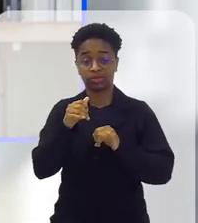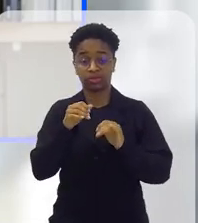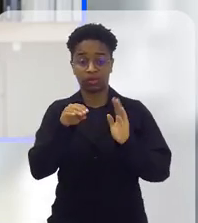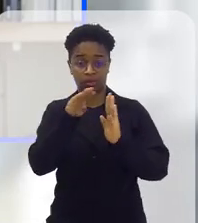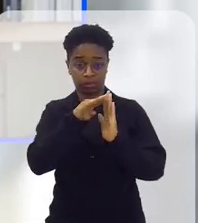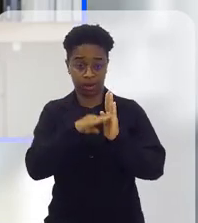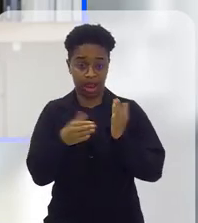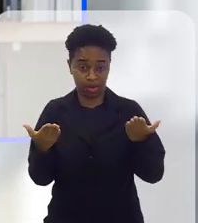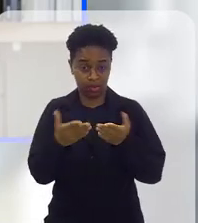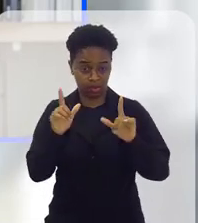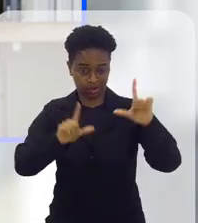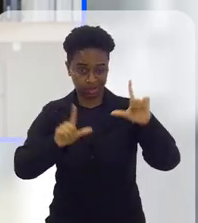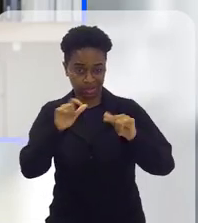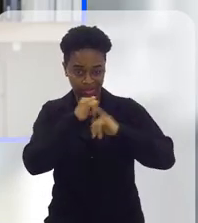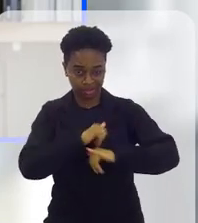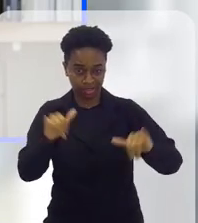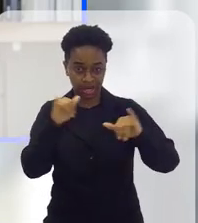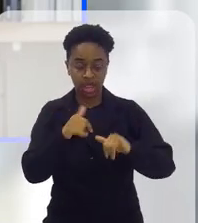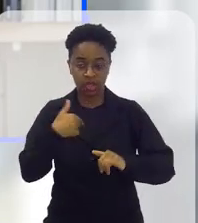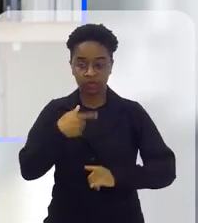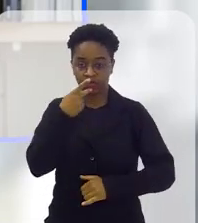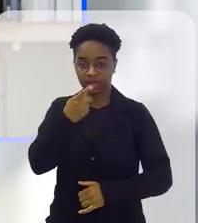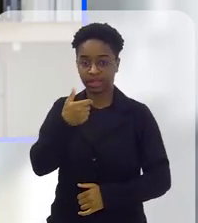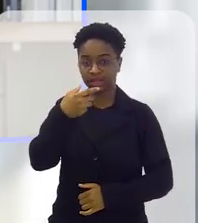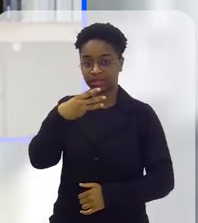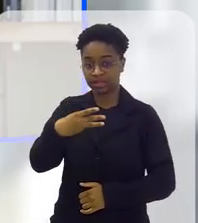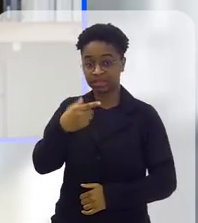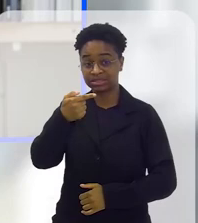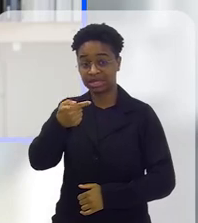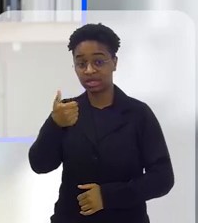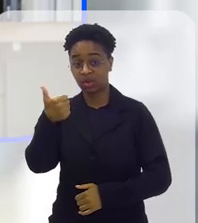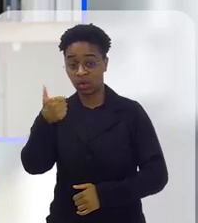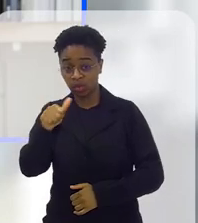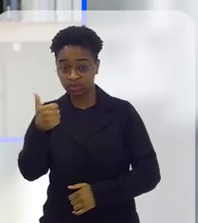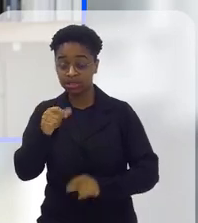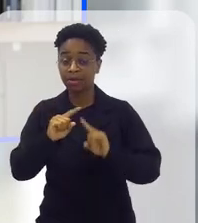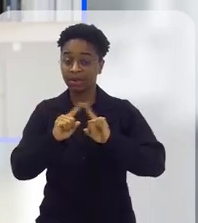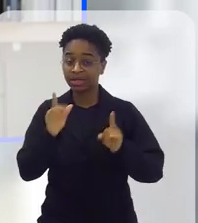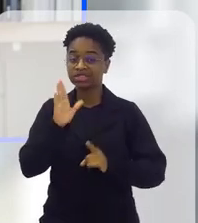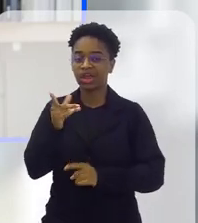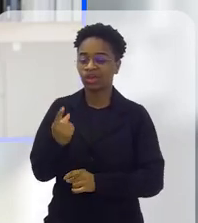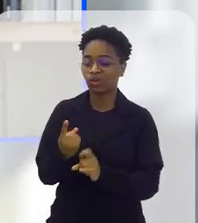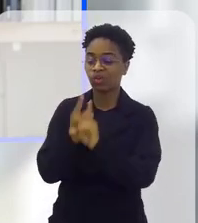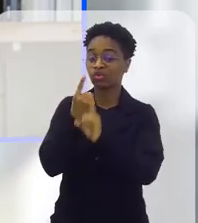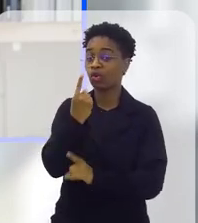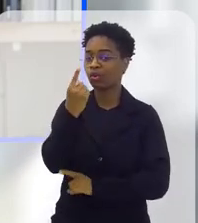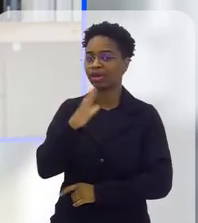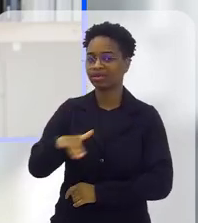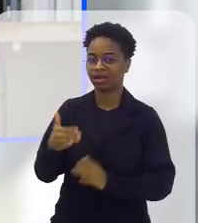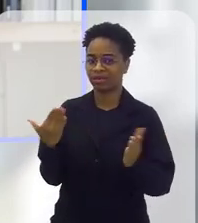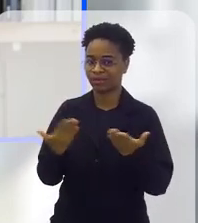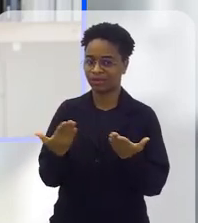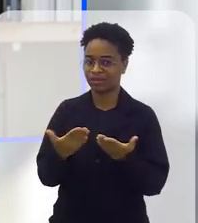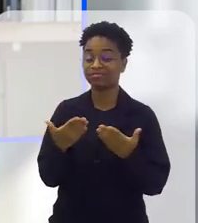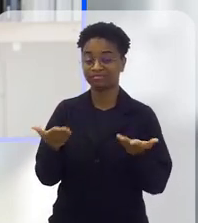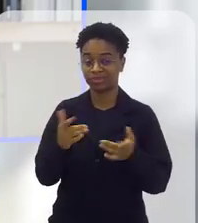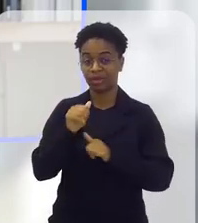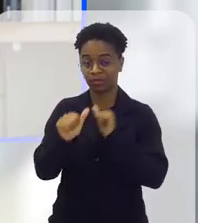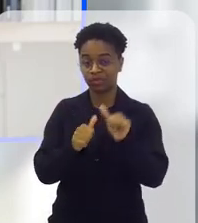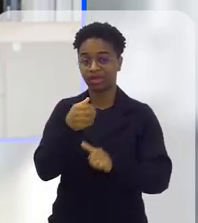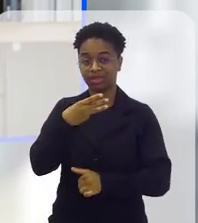anunciei 3.711, agora já são 3.712. Então,